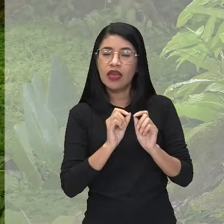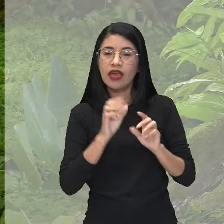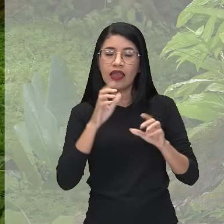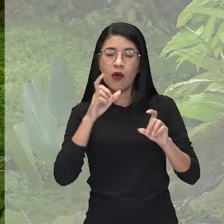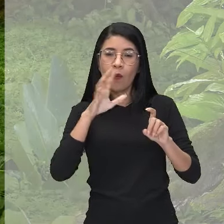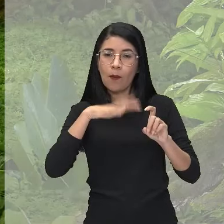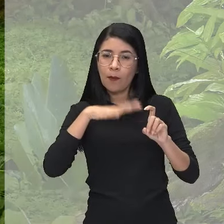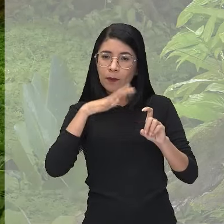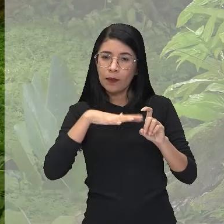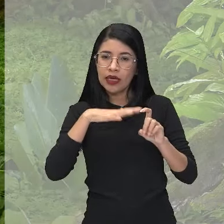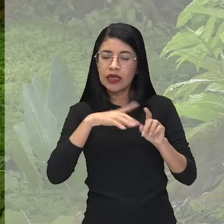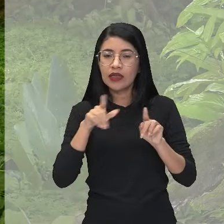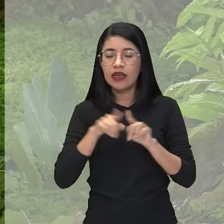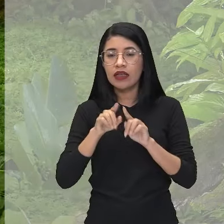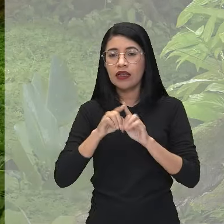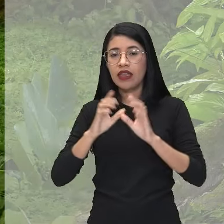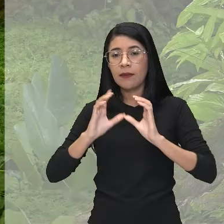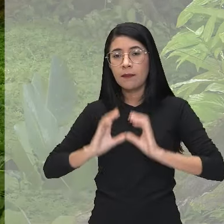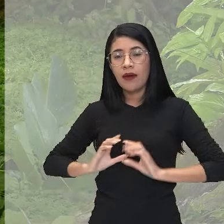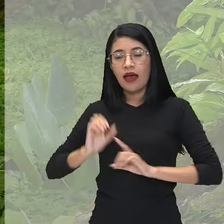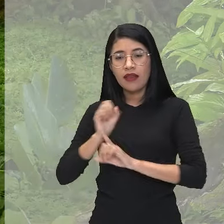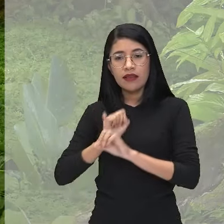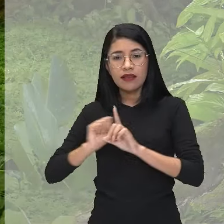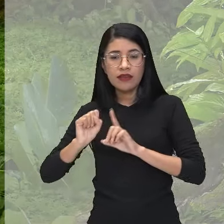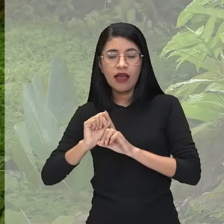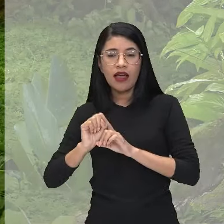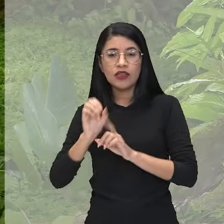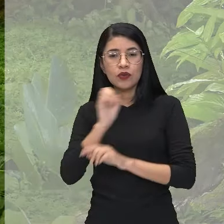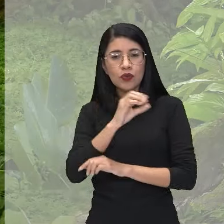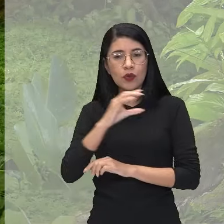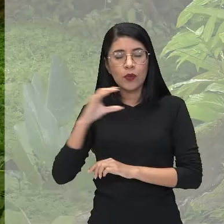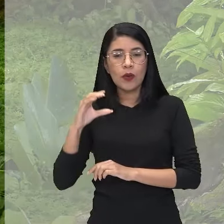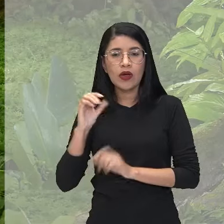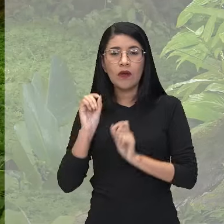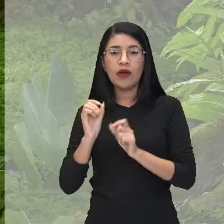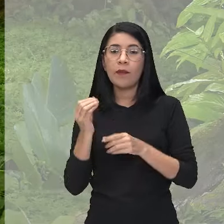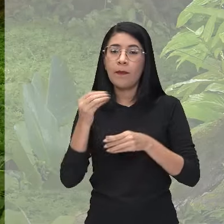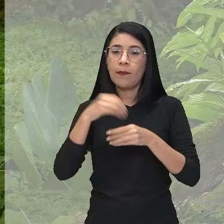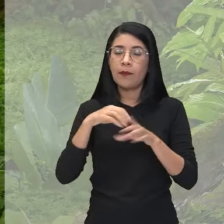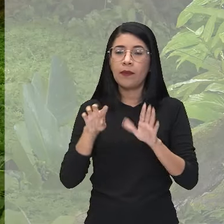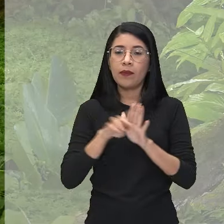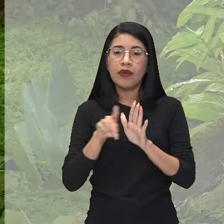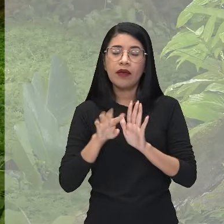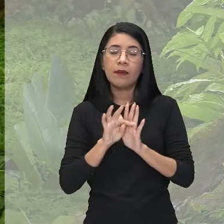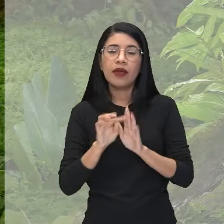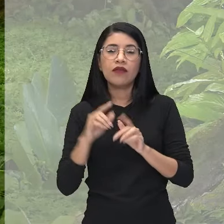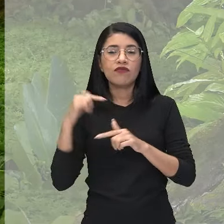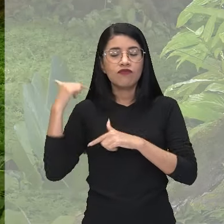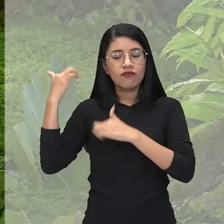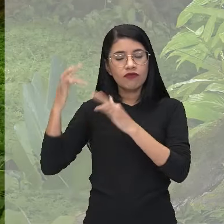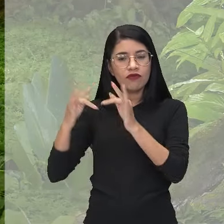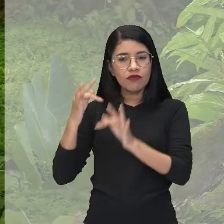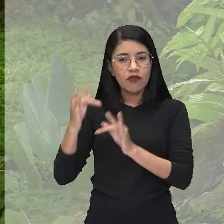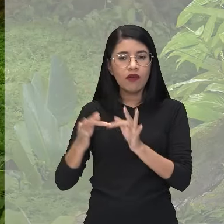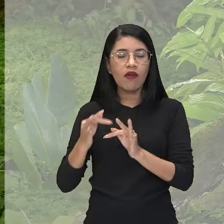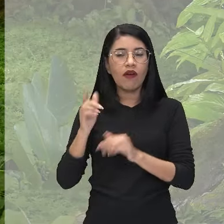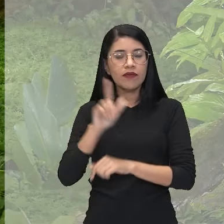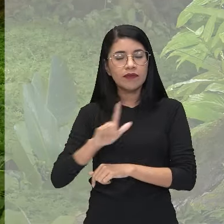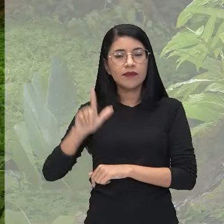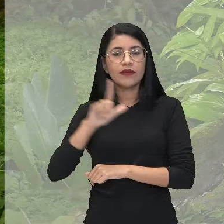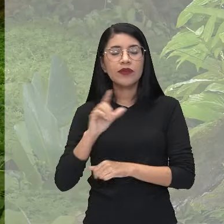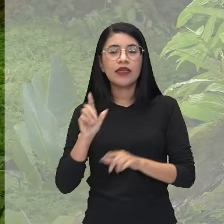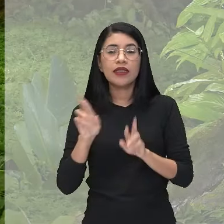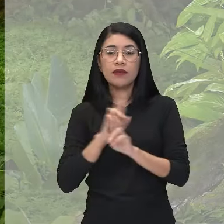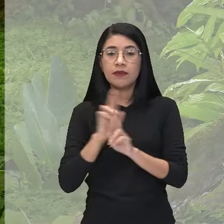mito, e a da civilização ocidental, que se faz presente por meio do folclore e da literatura. Então, temos essa